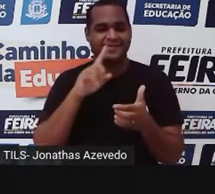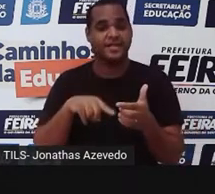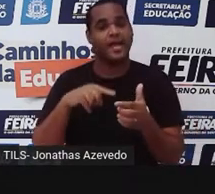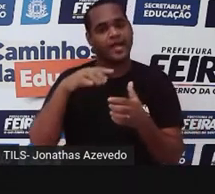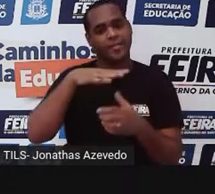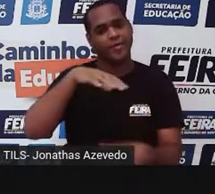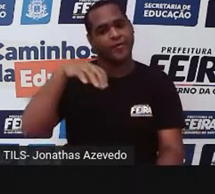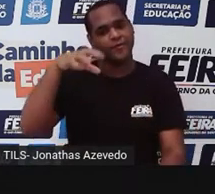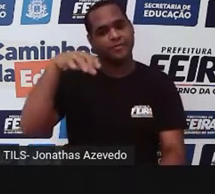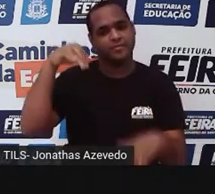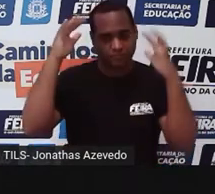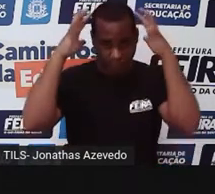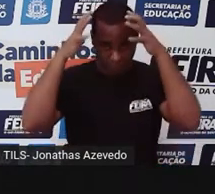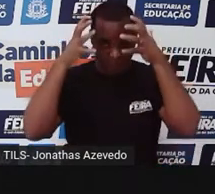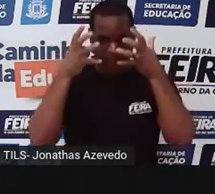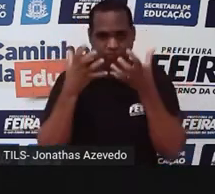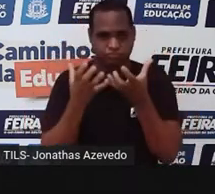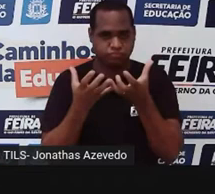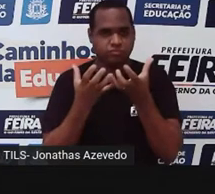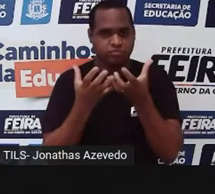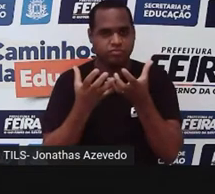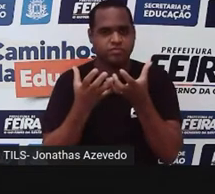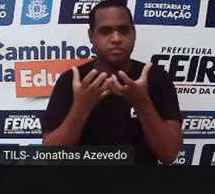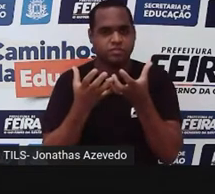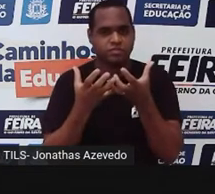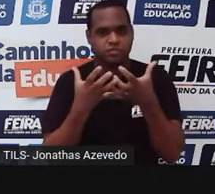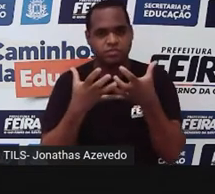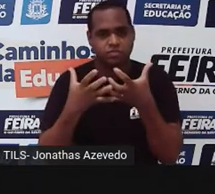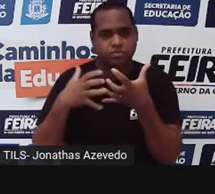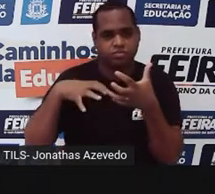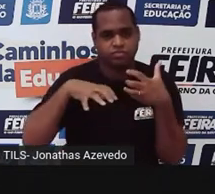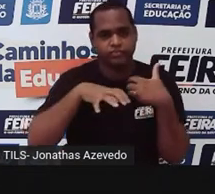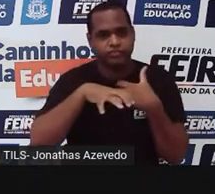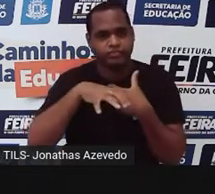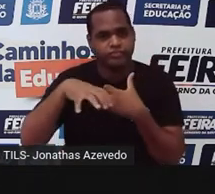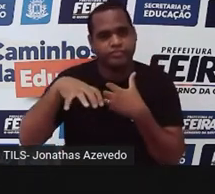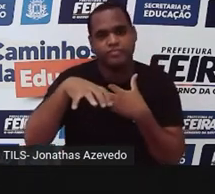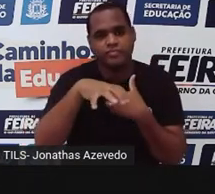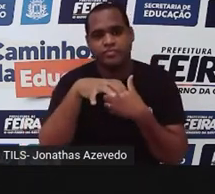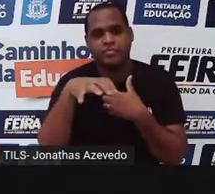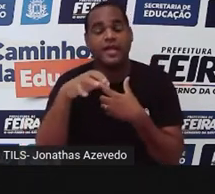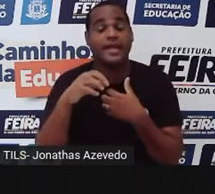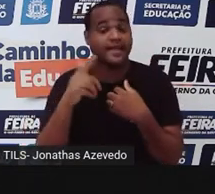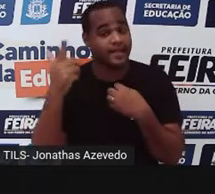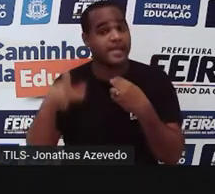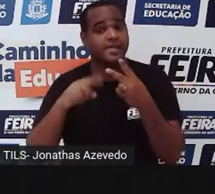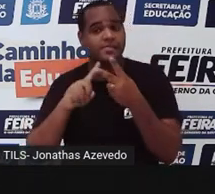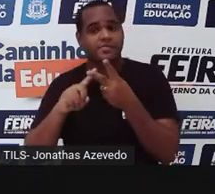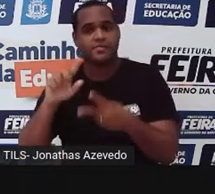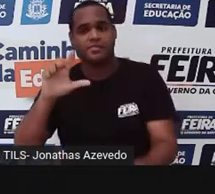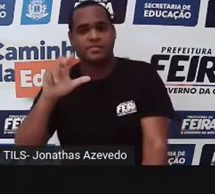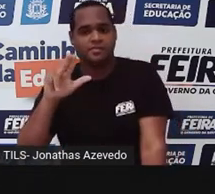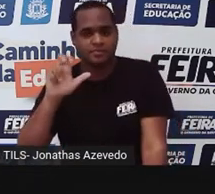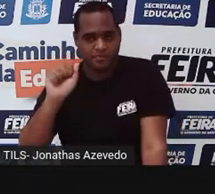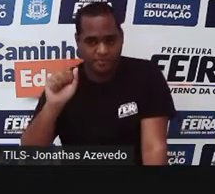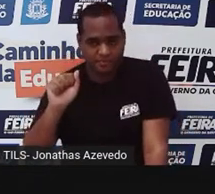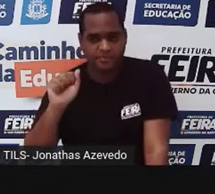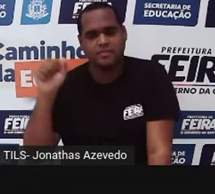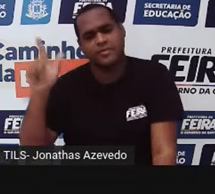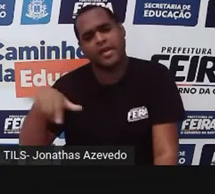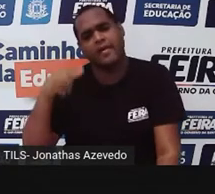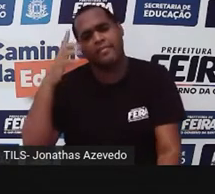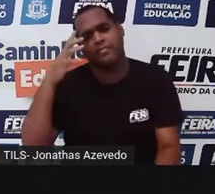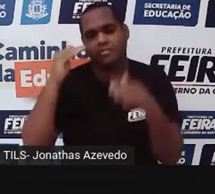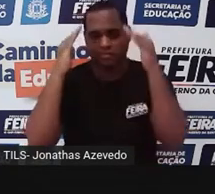tem uma cabeça mais arredondada. Que é esse caso daqui. tem uma cabeça mais arredondada. Já a lula, ela tem uma cabeça mais